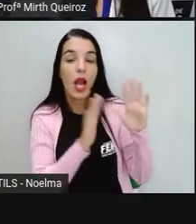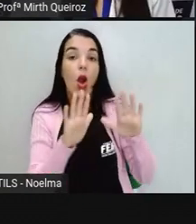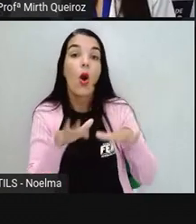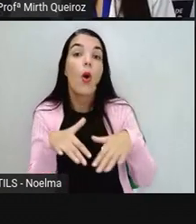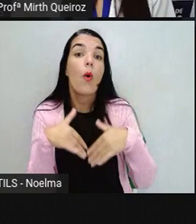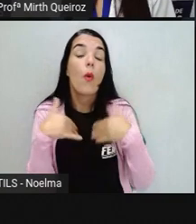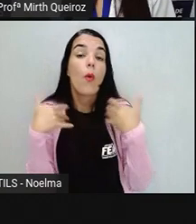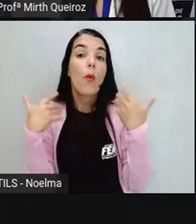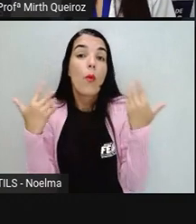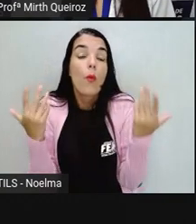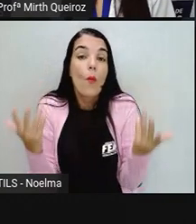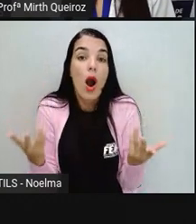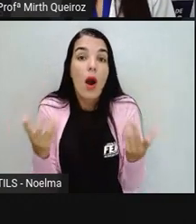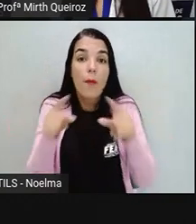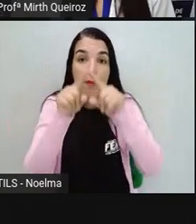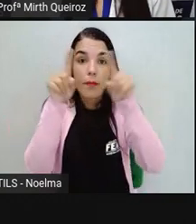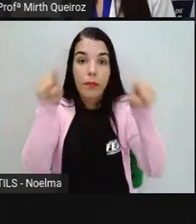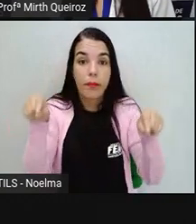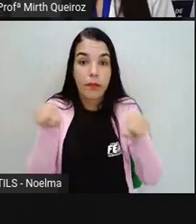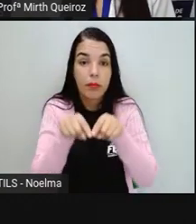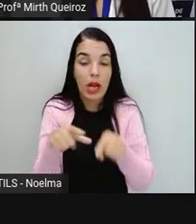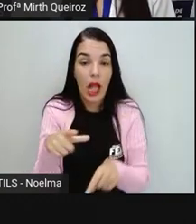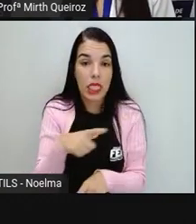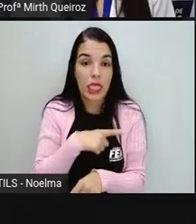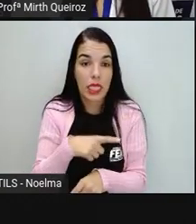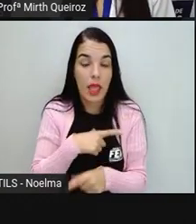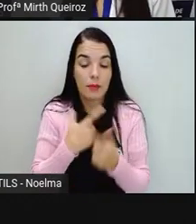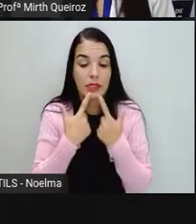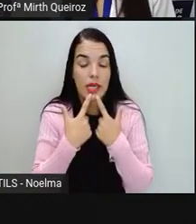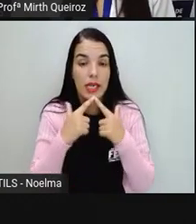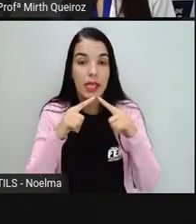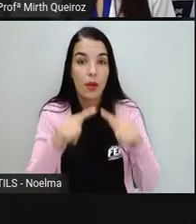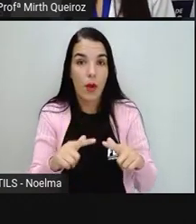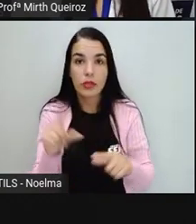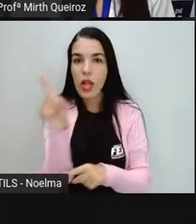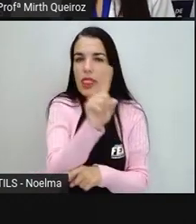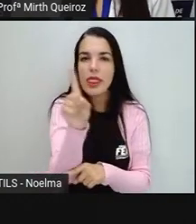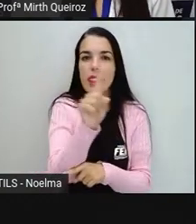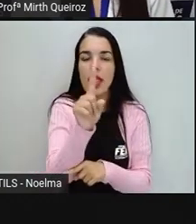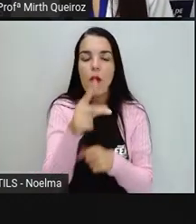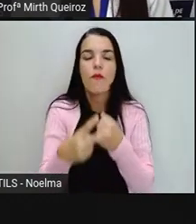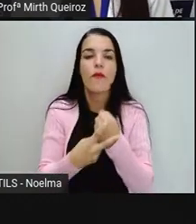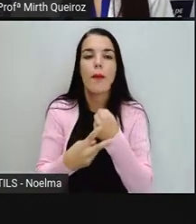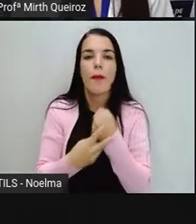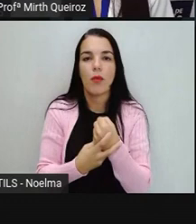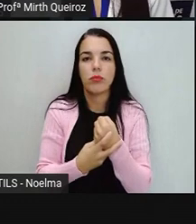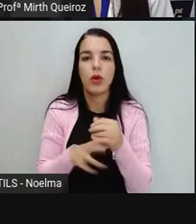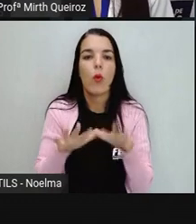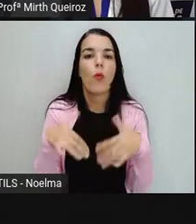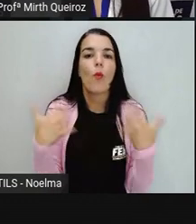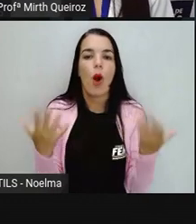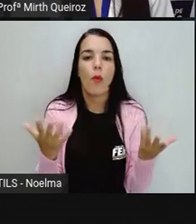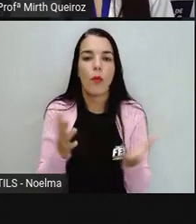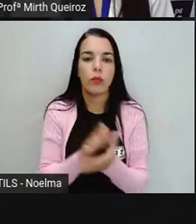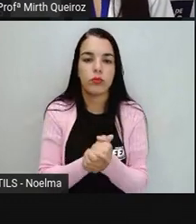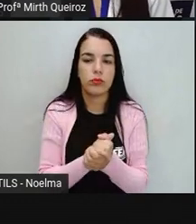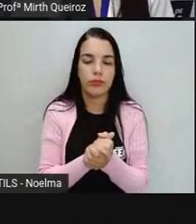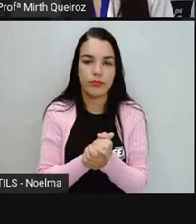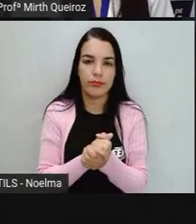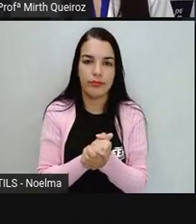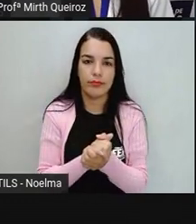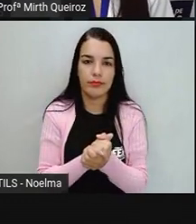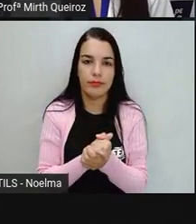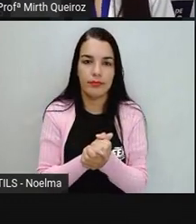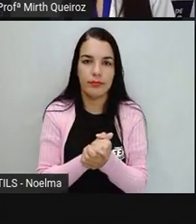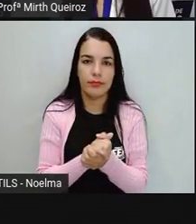nós temos uma linguagem não verbal? Qual delas?